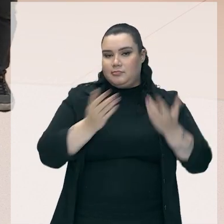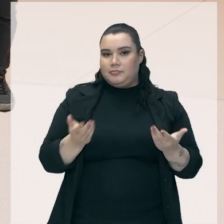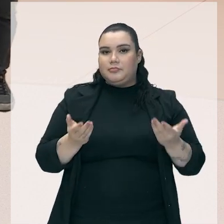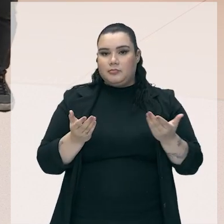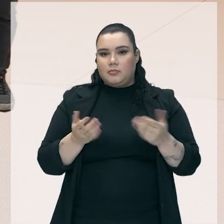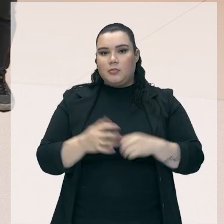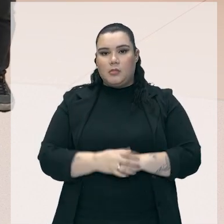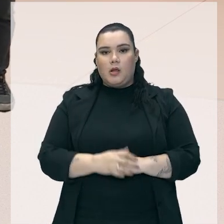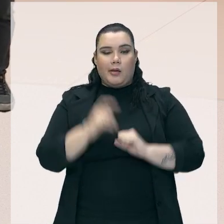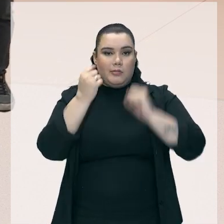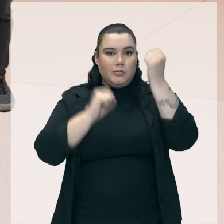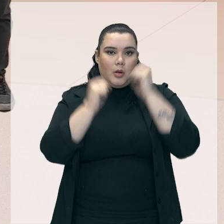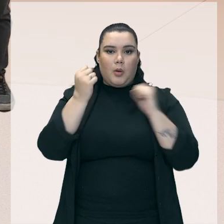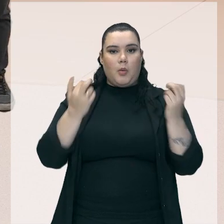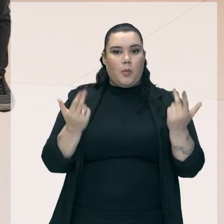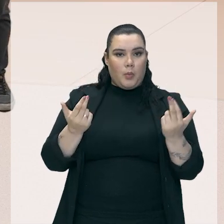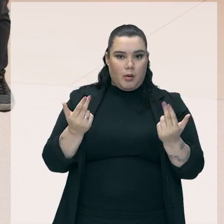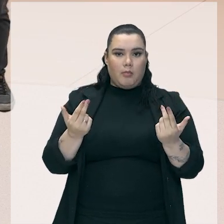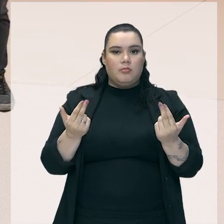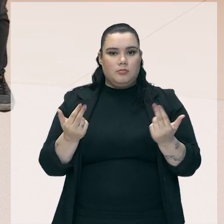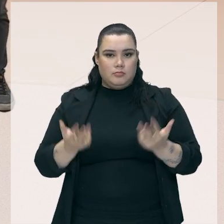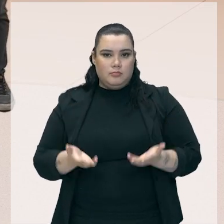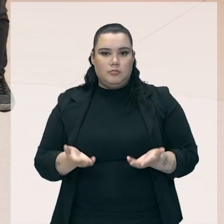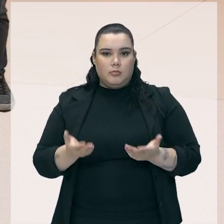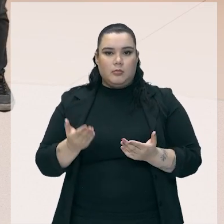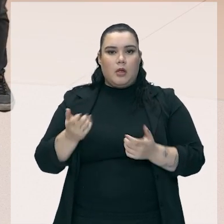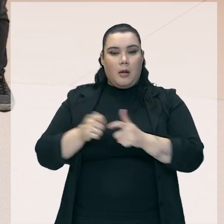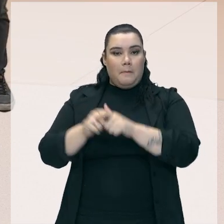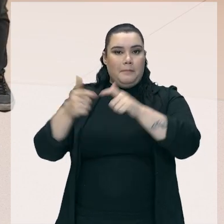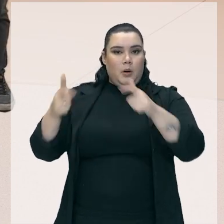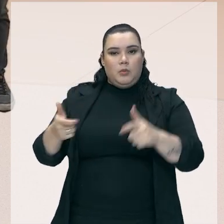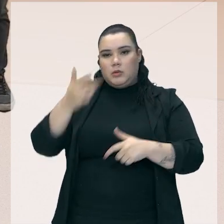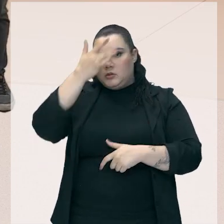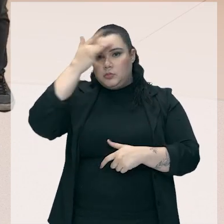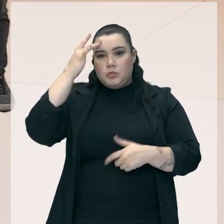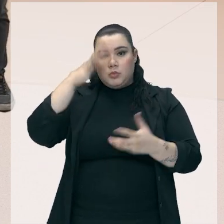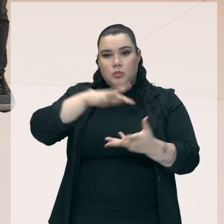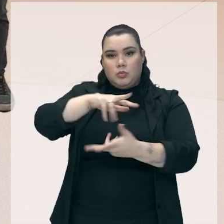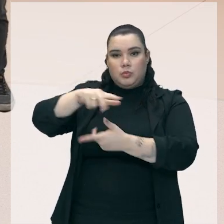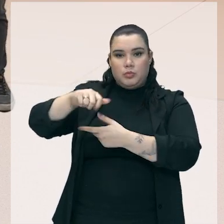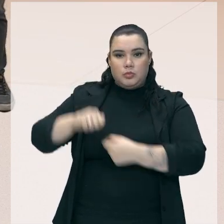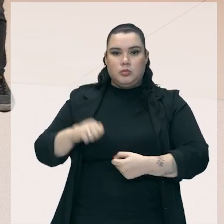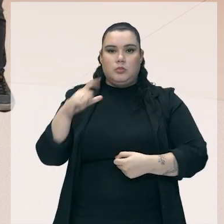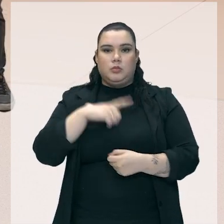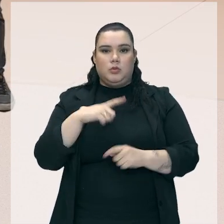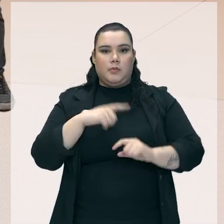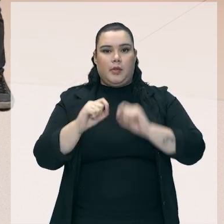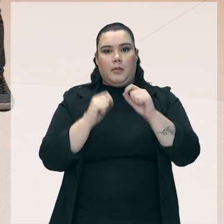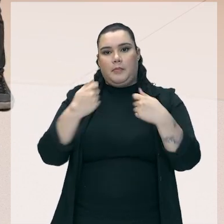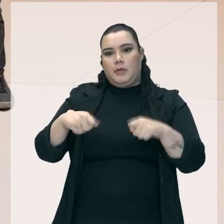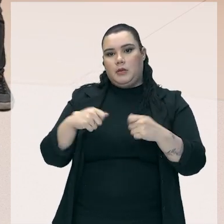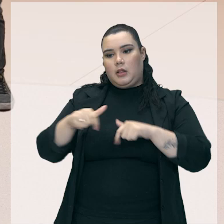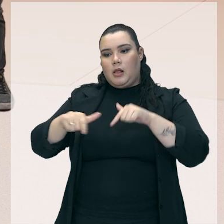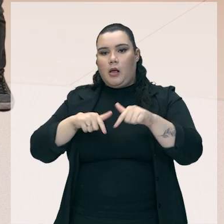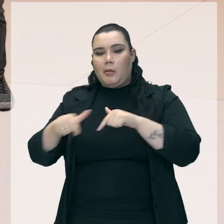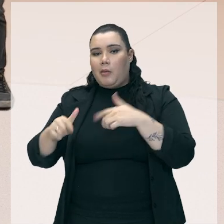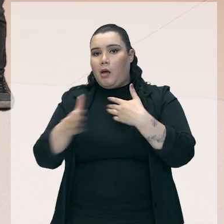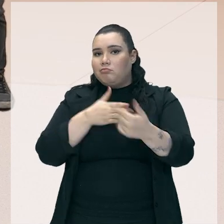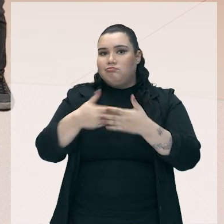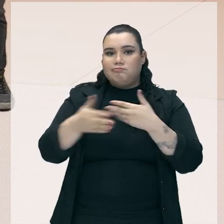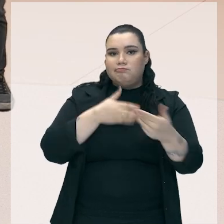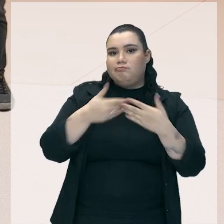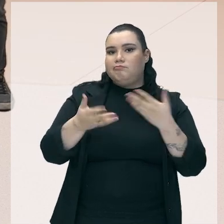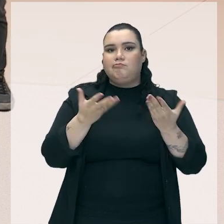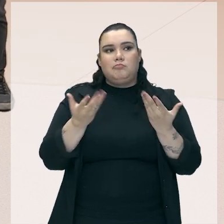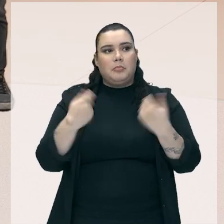forma, viu, pessoal? Então, aquelas pessoas, muitas delas, ao longo do mundo todo, acabam se vendo tendo que ir trabalhar de qualquer forma, porque,